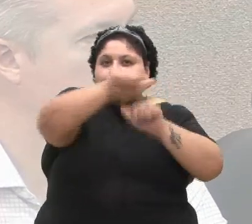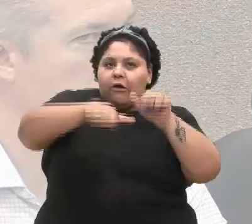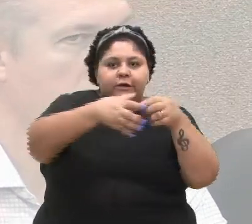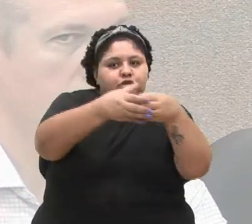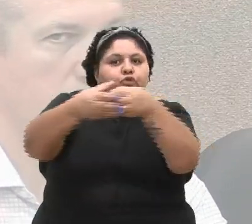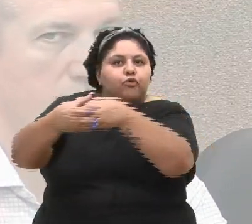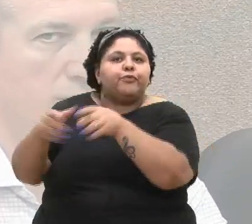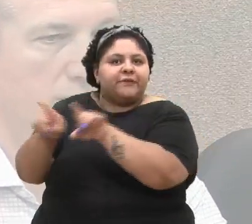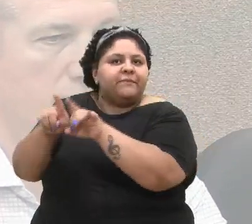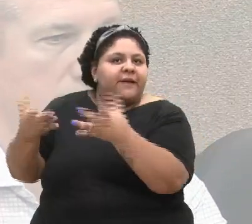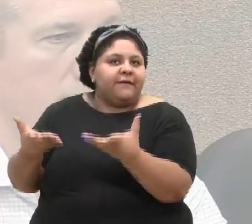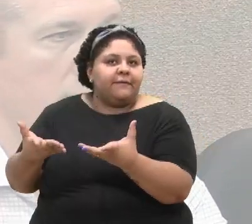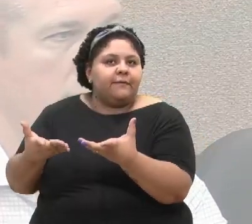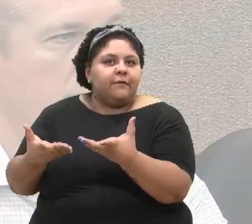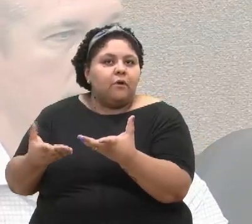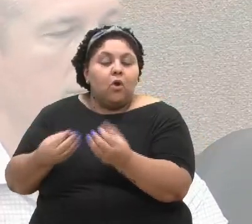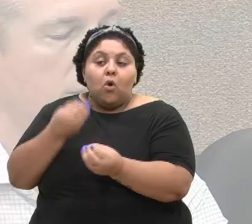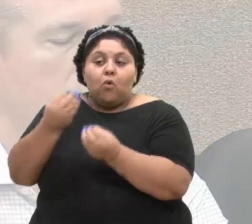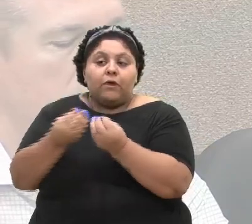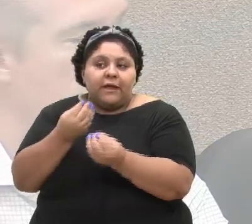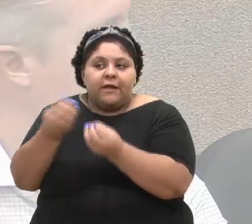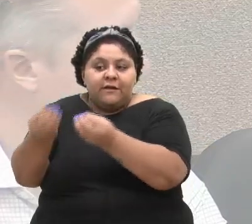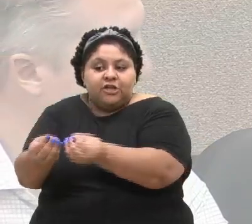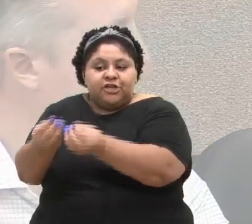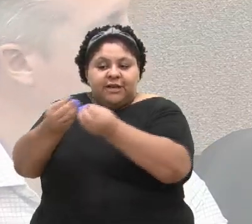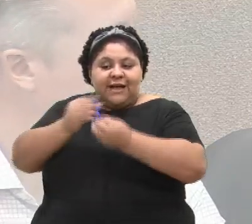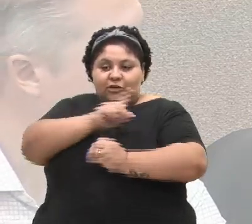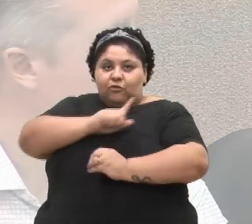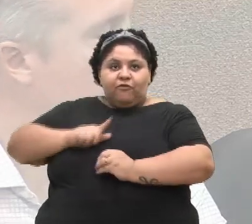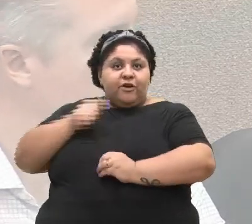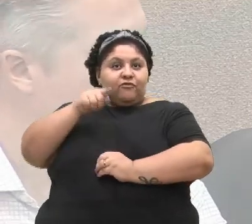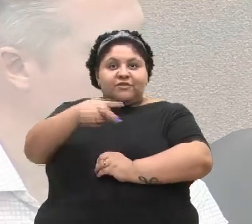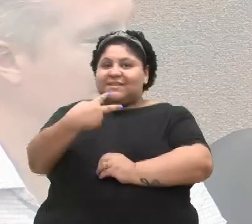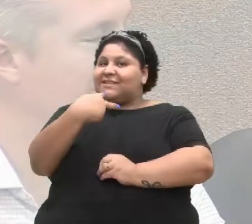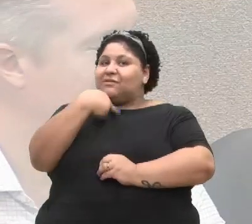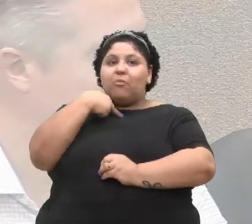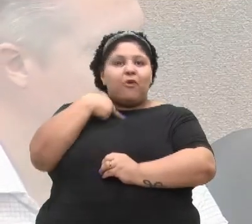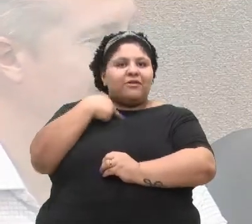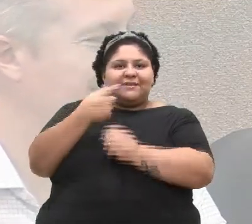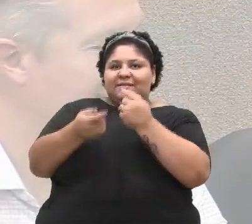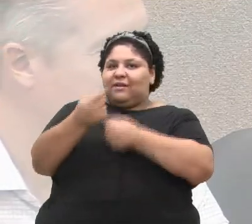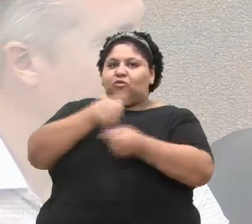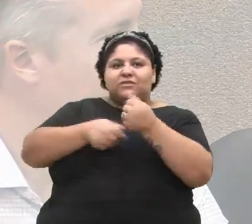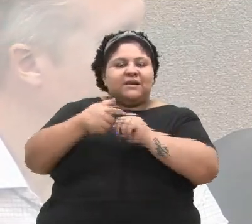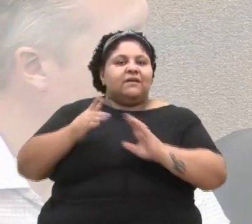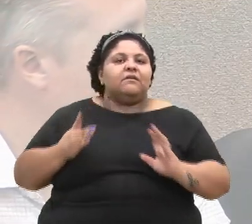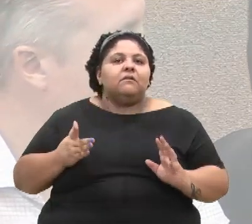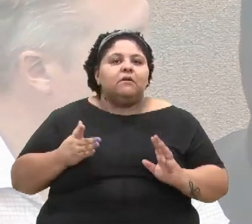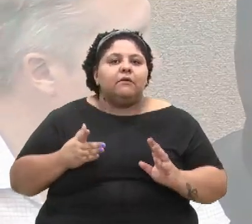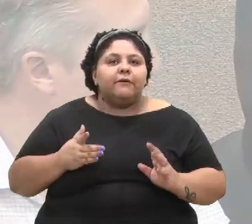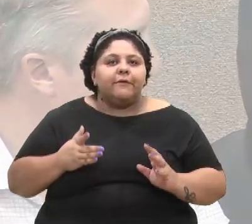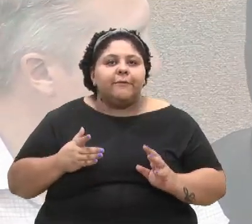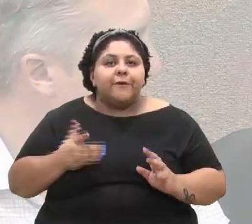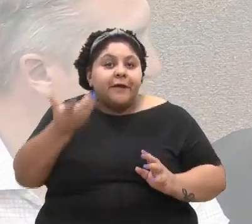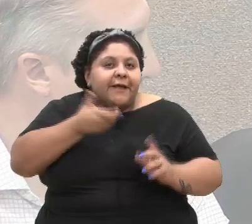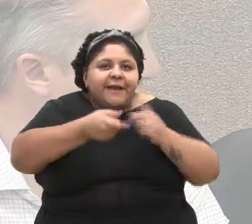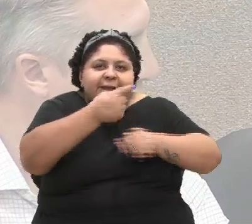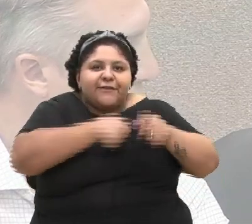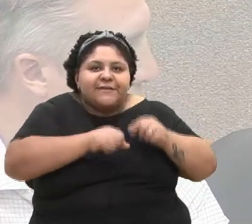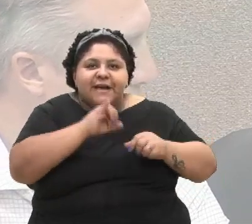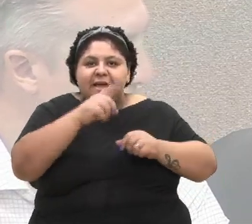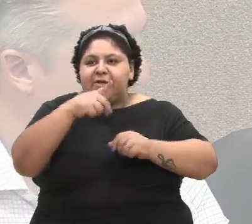que o que vier do governo, vocês não vão negociar. Vai negociar IPTU, IPVA,